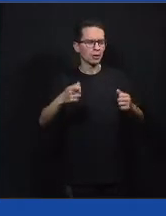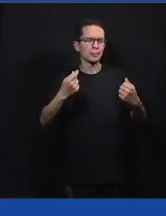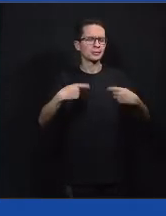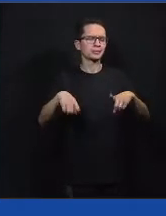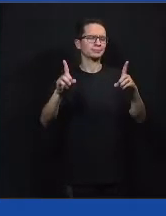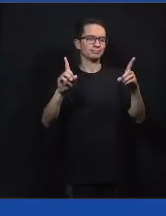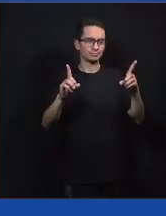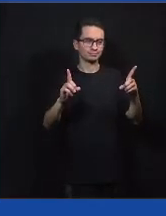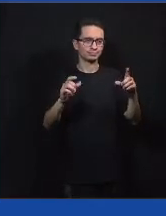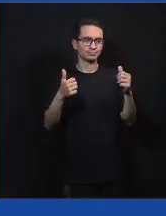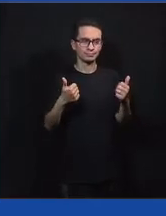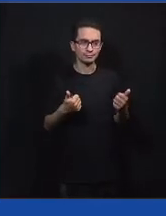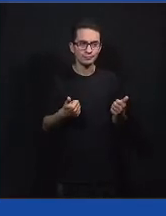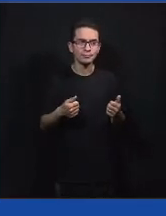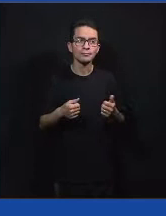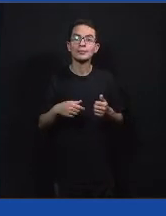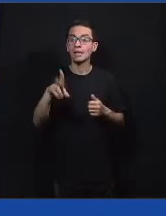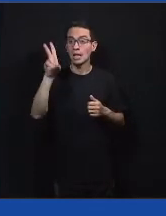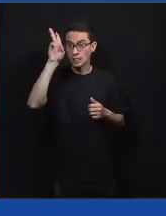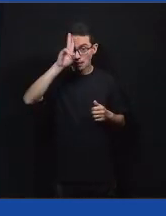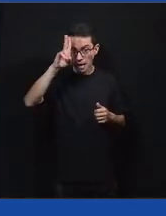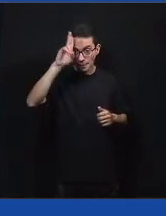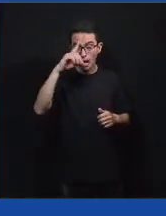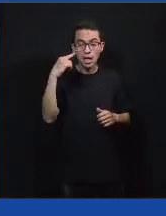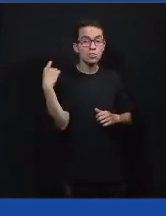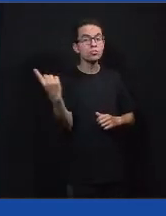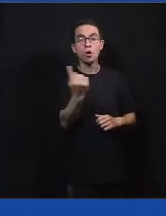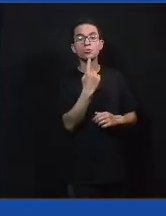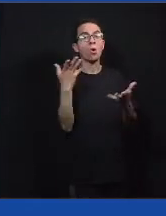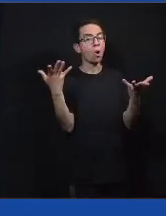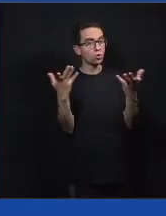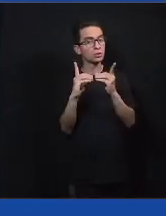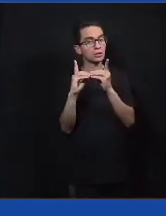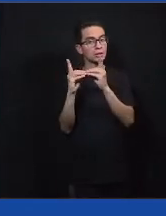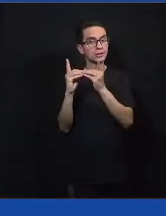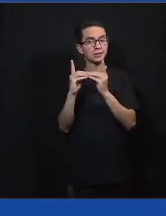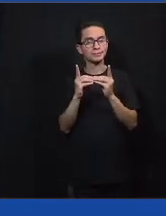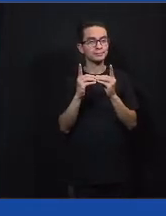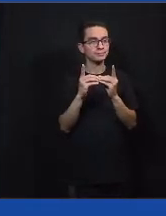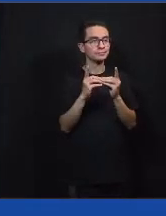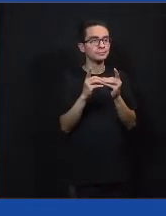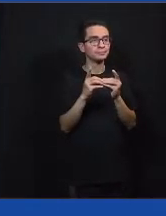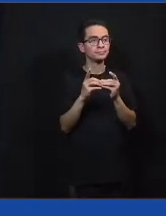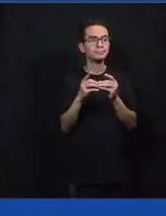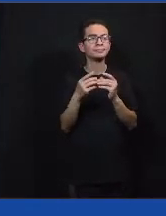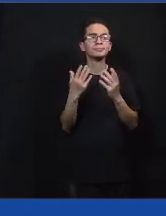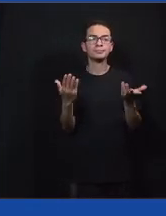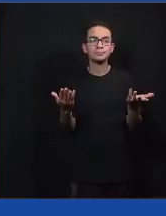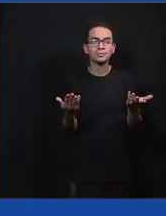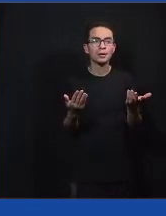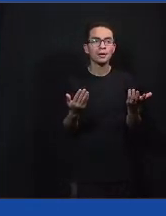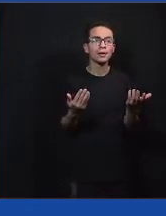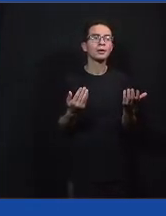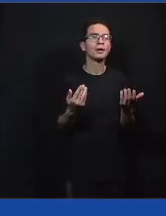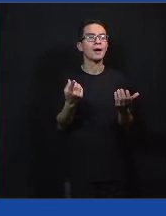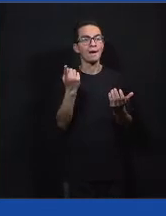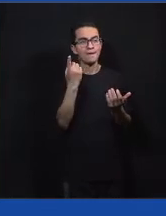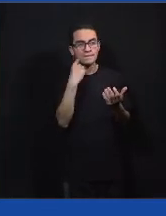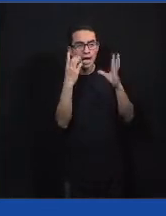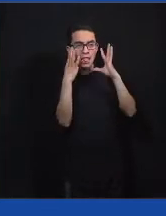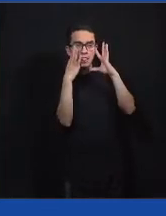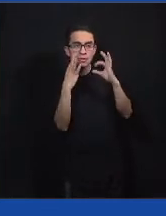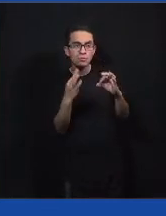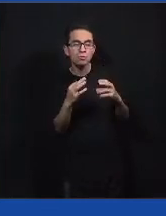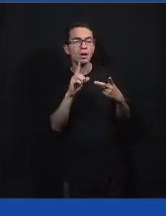Bom, eu queria lembrar a todo mundo, então, que a gente está fazendo uma dinâmica no Mentimeter. Enquanto a gente vai ouvindo a Gabi e a Rafa